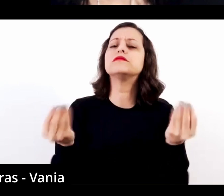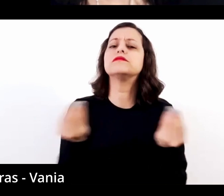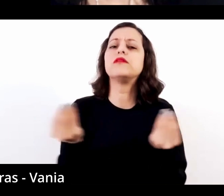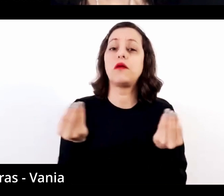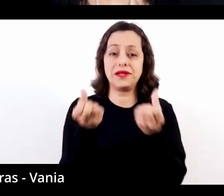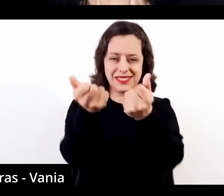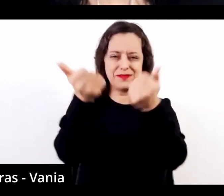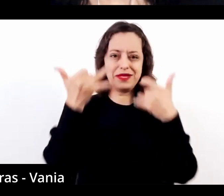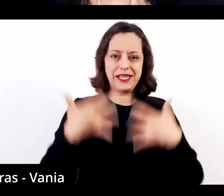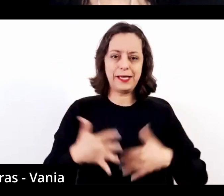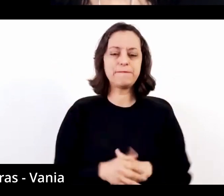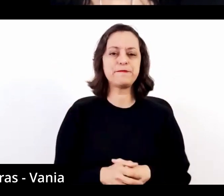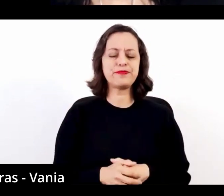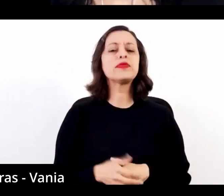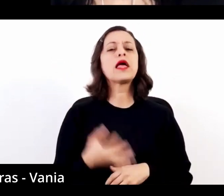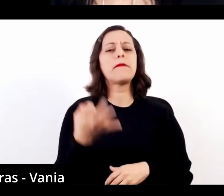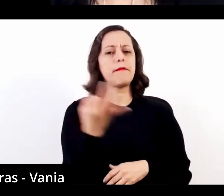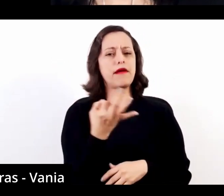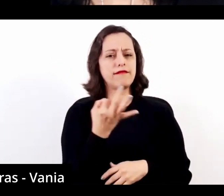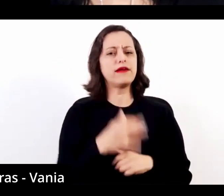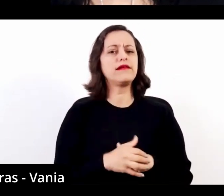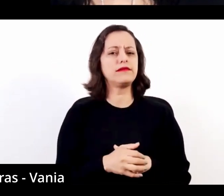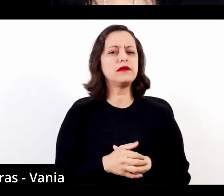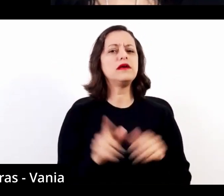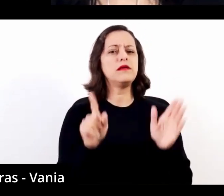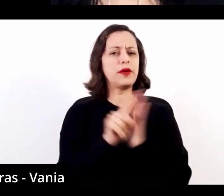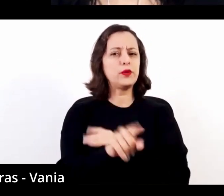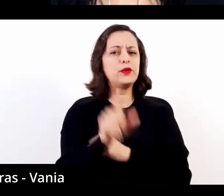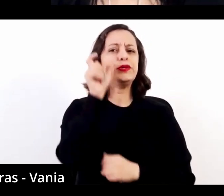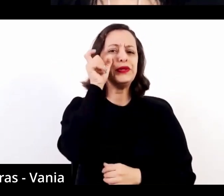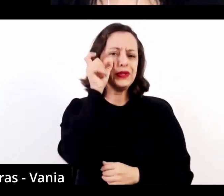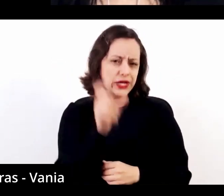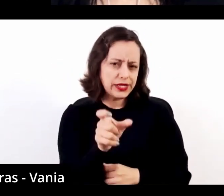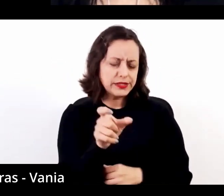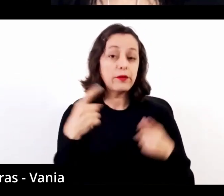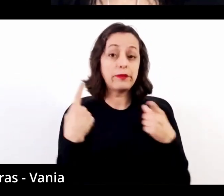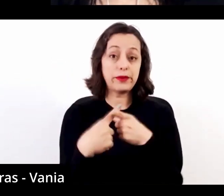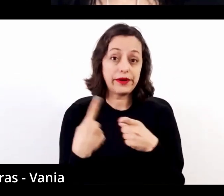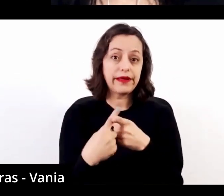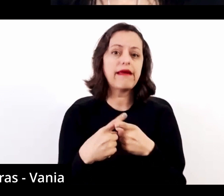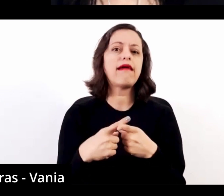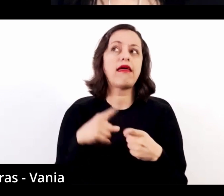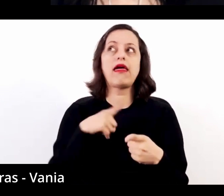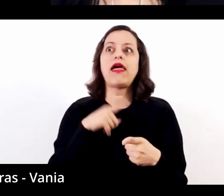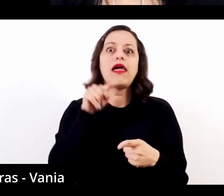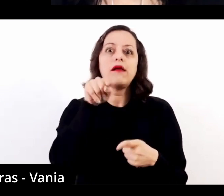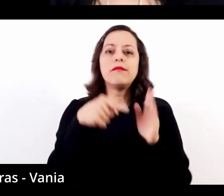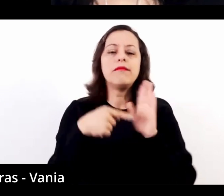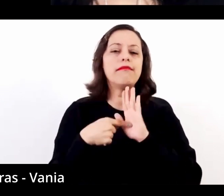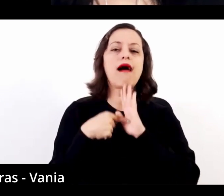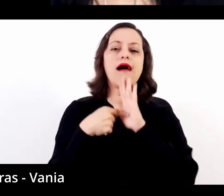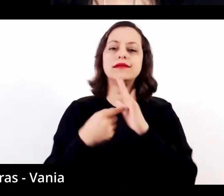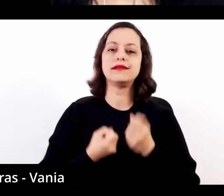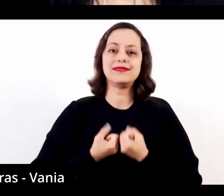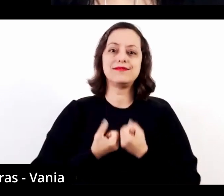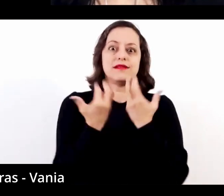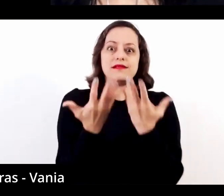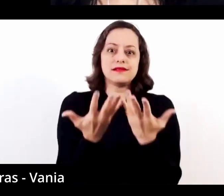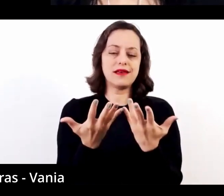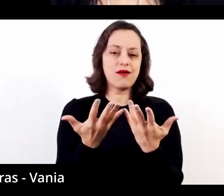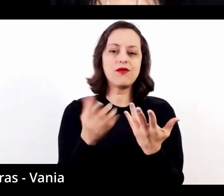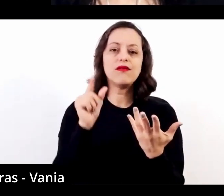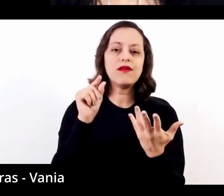Perfeito, Helen. Outra pergunta muito interessante, porque aí a gente tem a expressão maior dessa